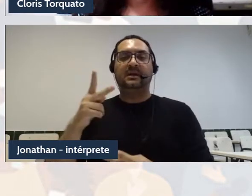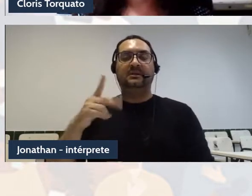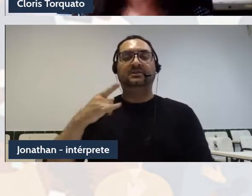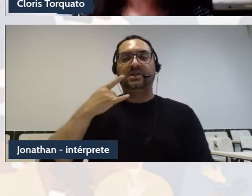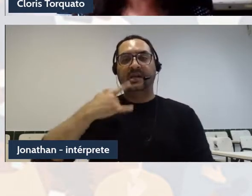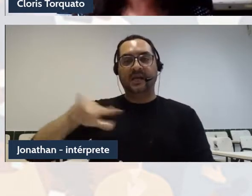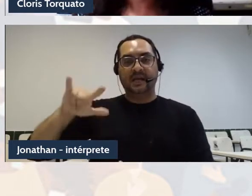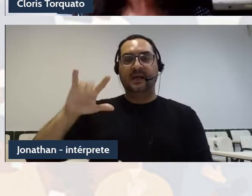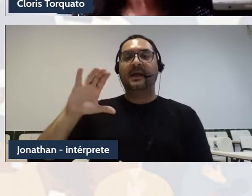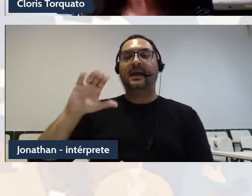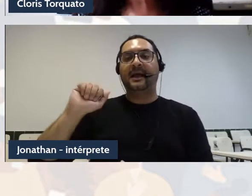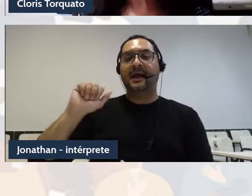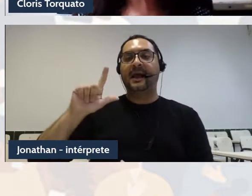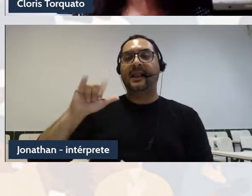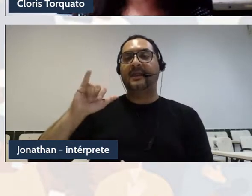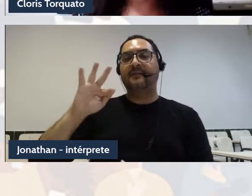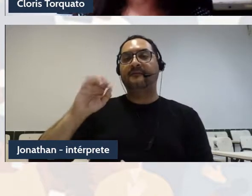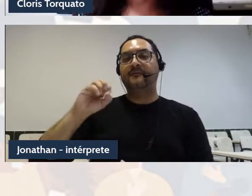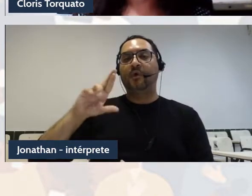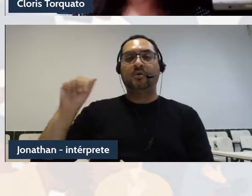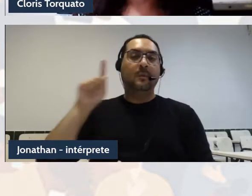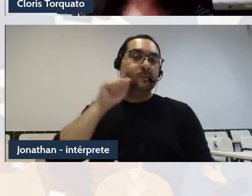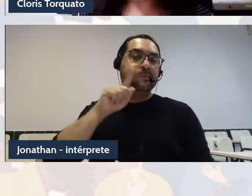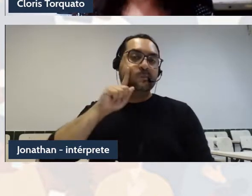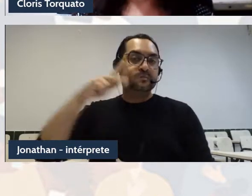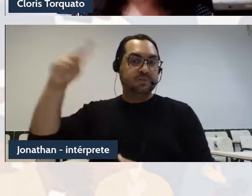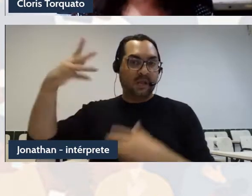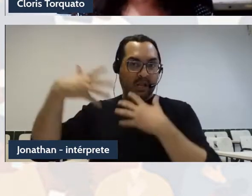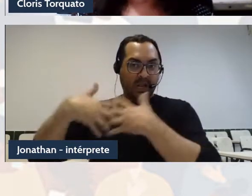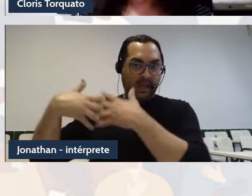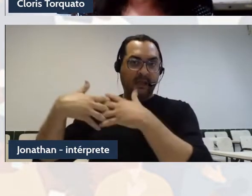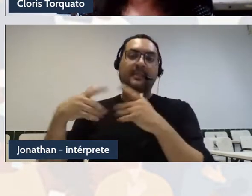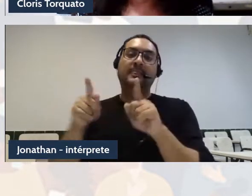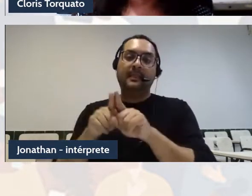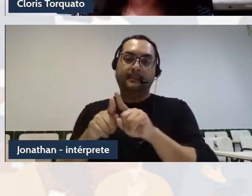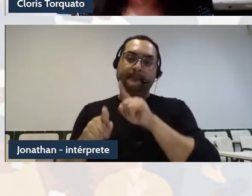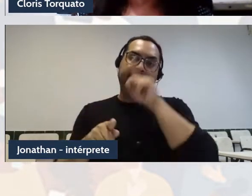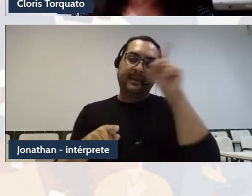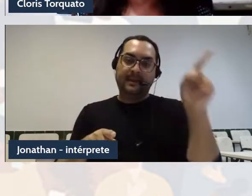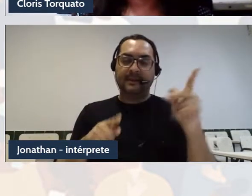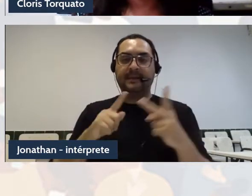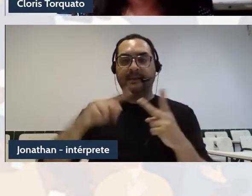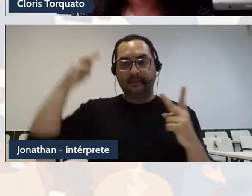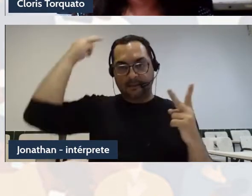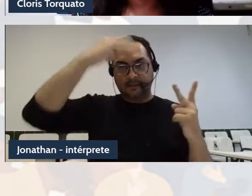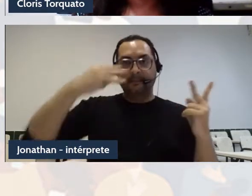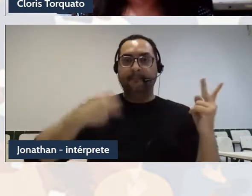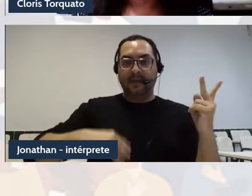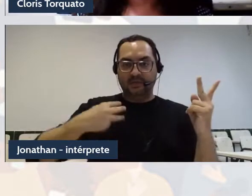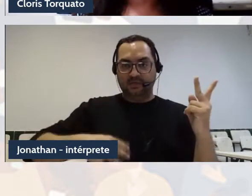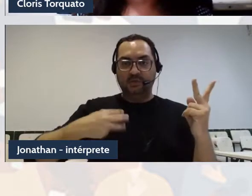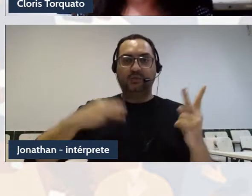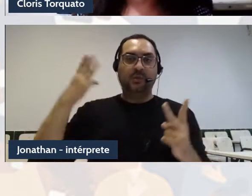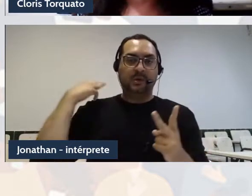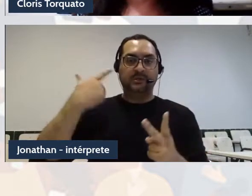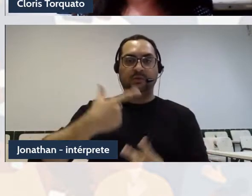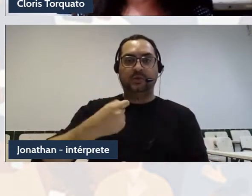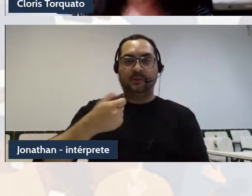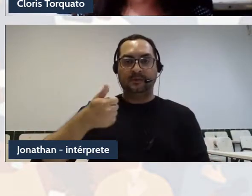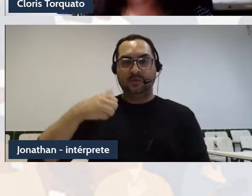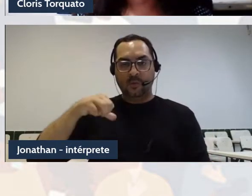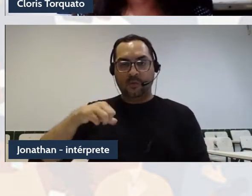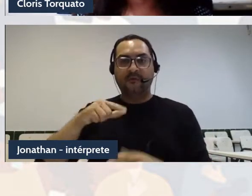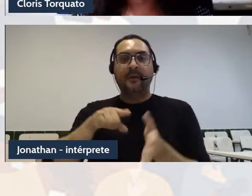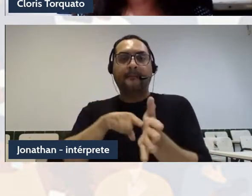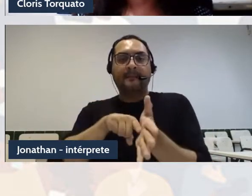Autônoma Benedito Juarez de Oaxaca, México, em 2019, investigando